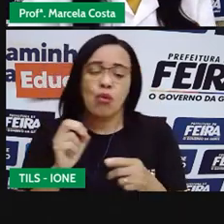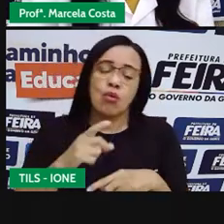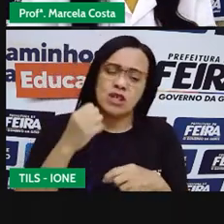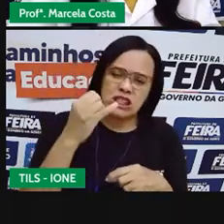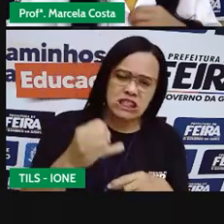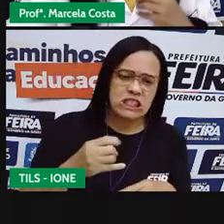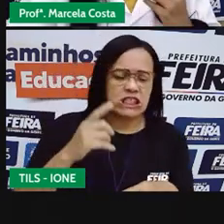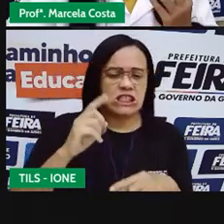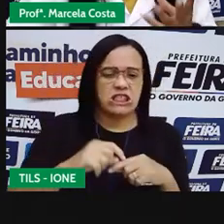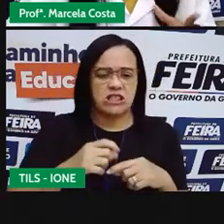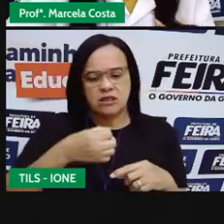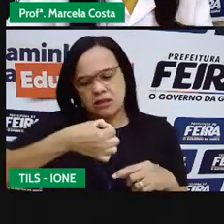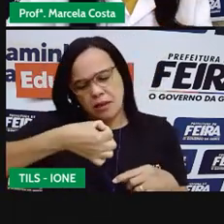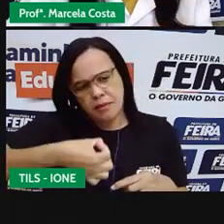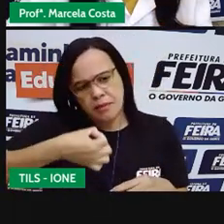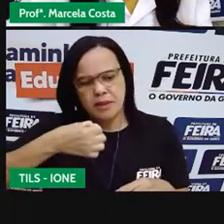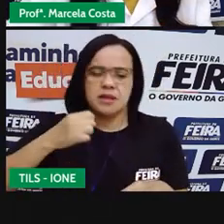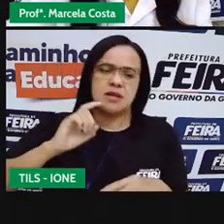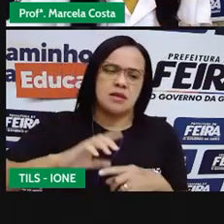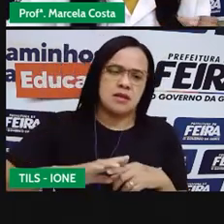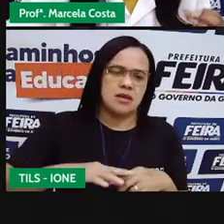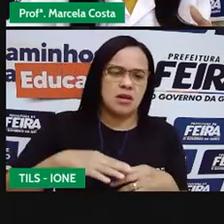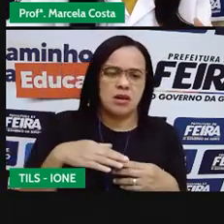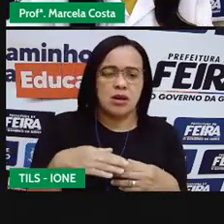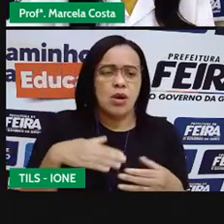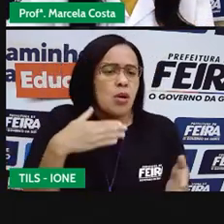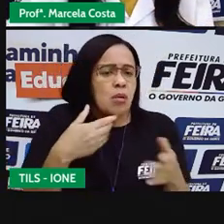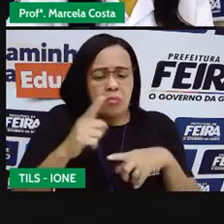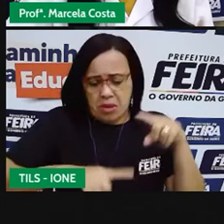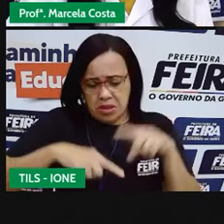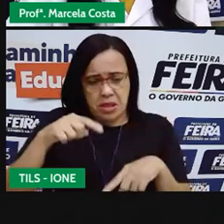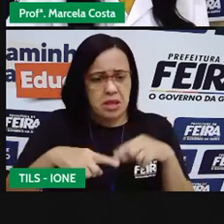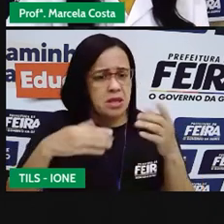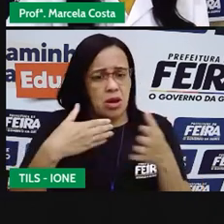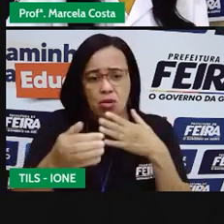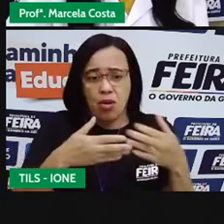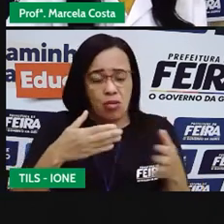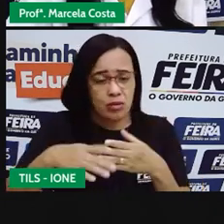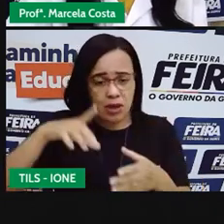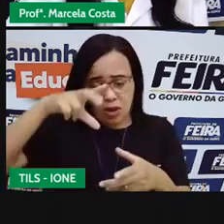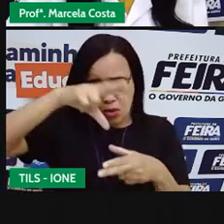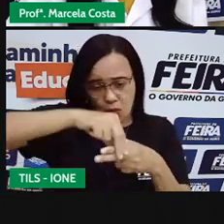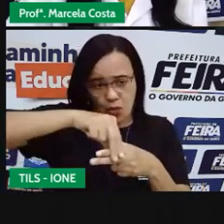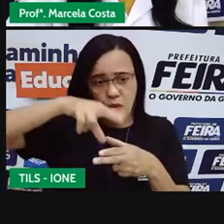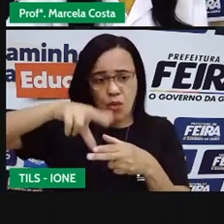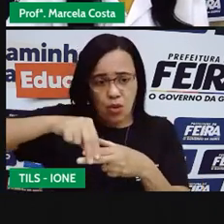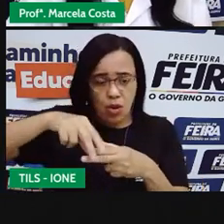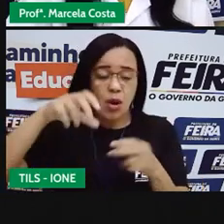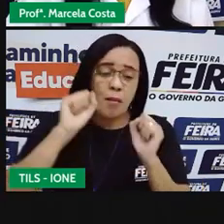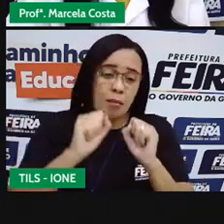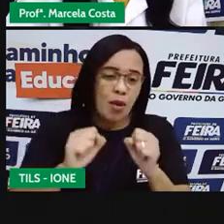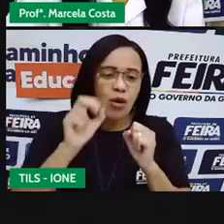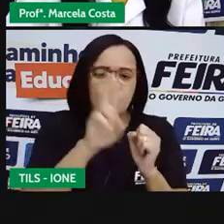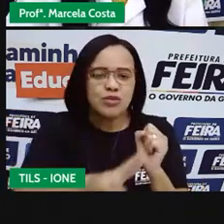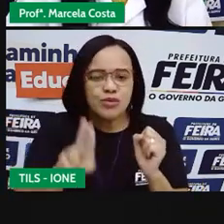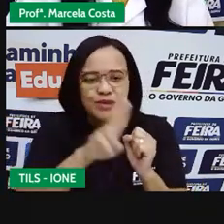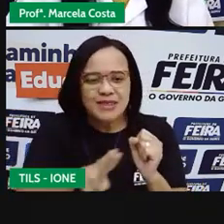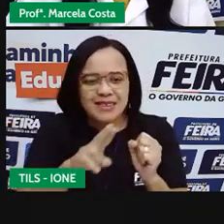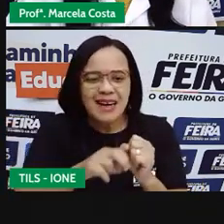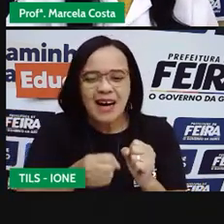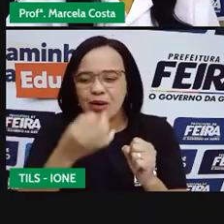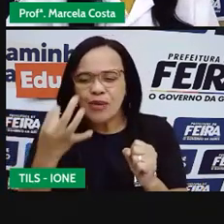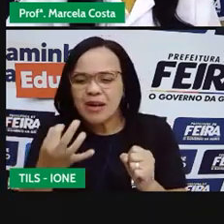tampinhas ou com pregadores você também pode utilizar pra fazer essa conta desse